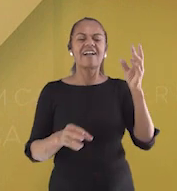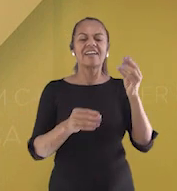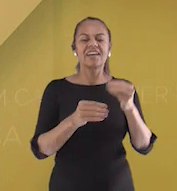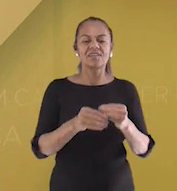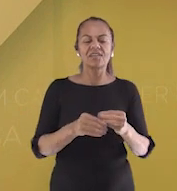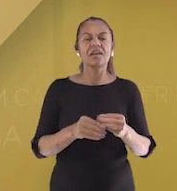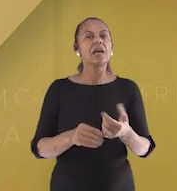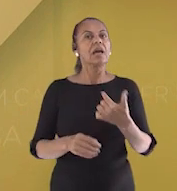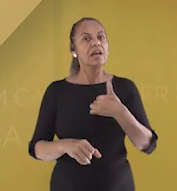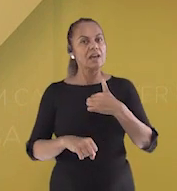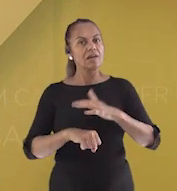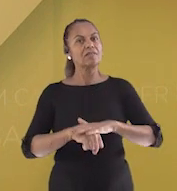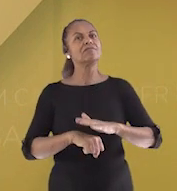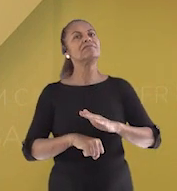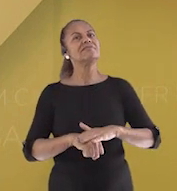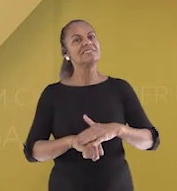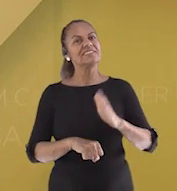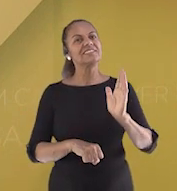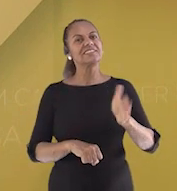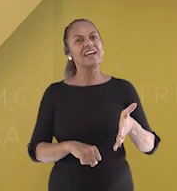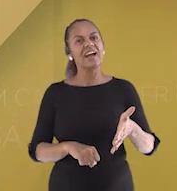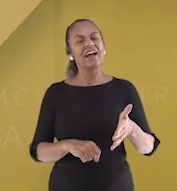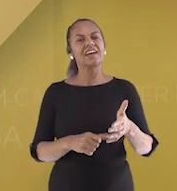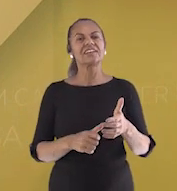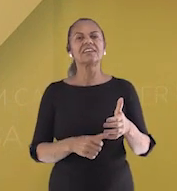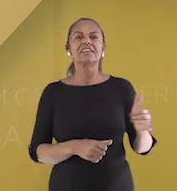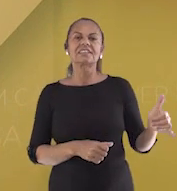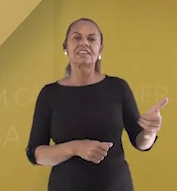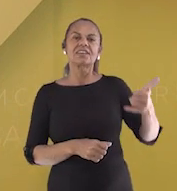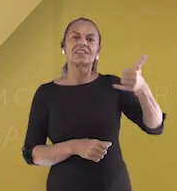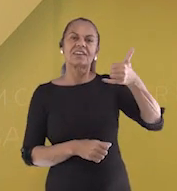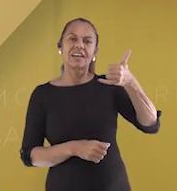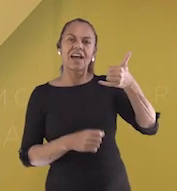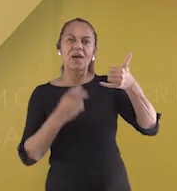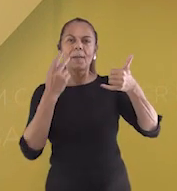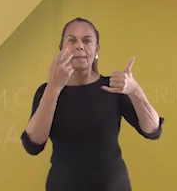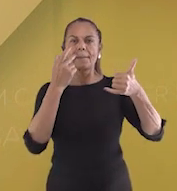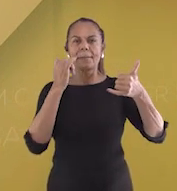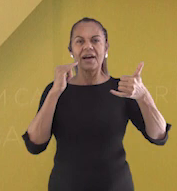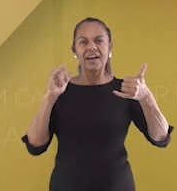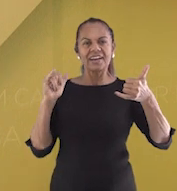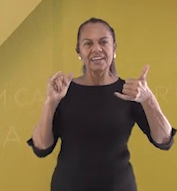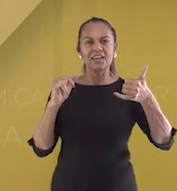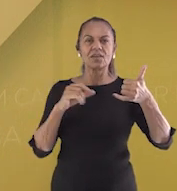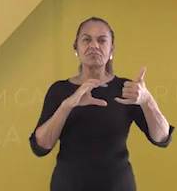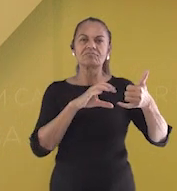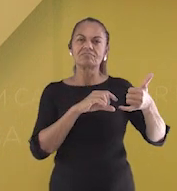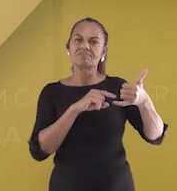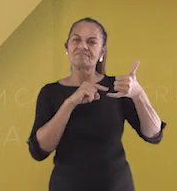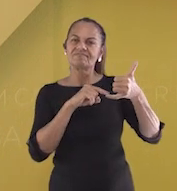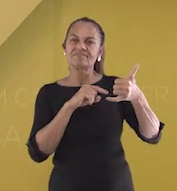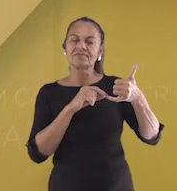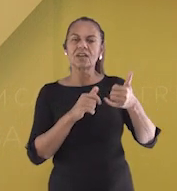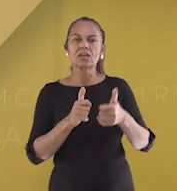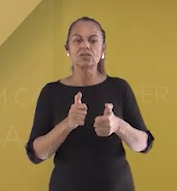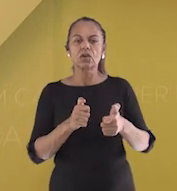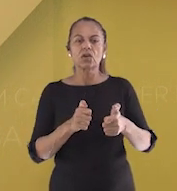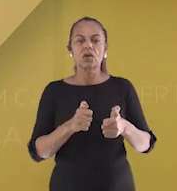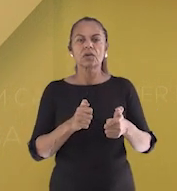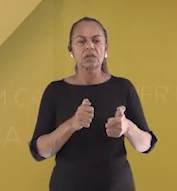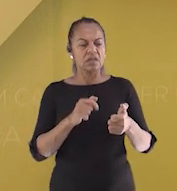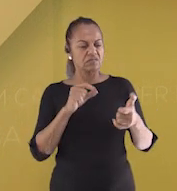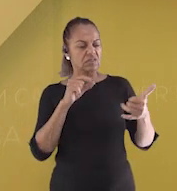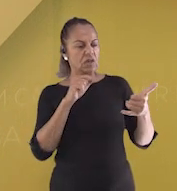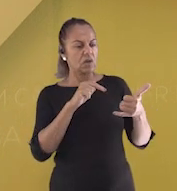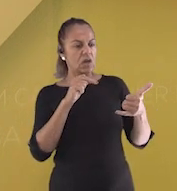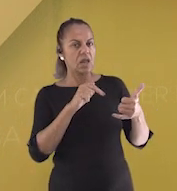já joguei quando criança no primeiro celular do meu pai. E com o passar dos anos, os celulares foram evoluindo e